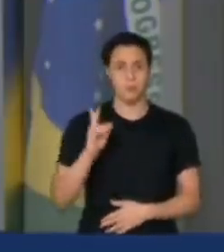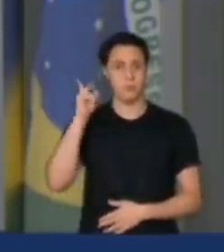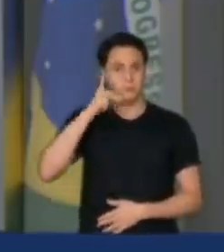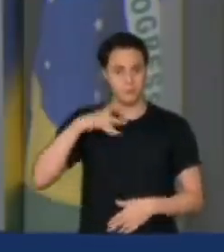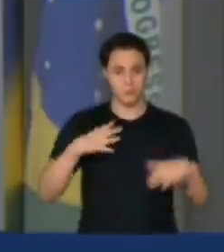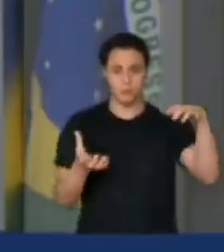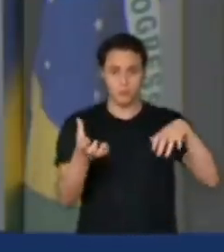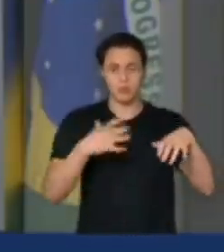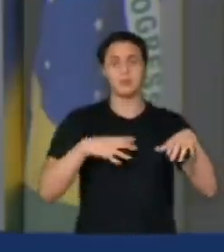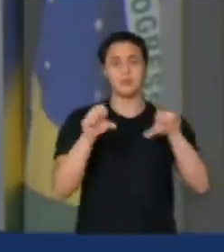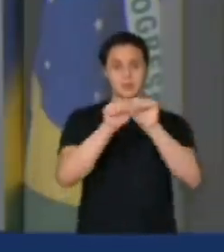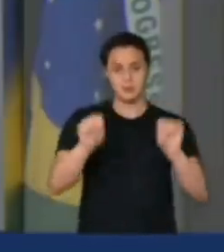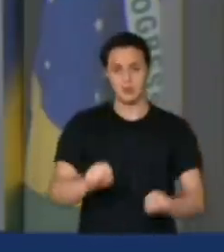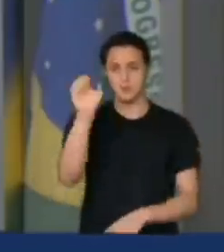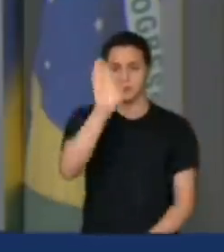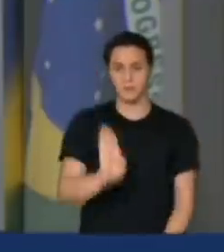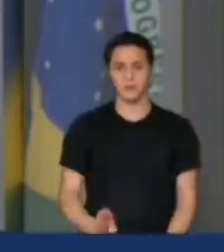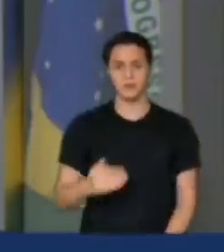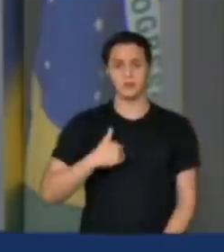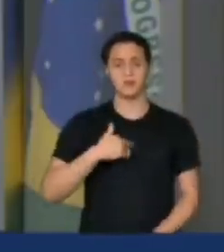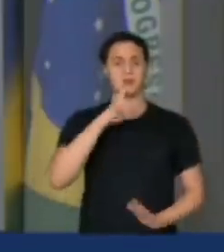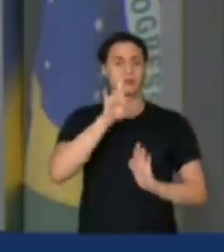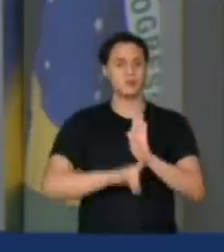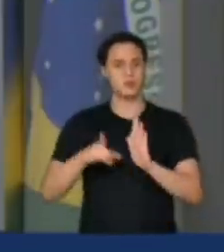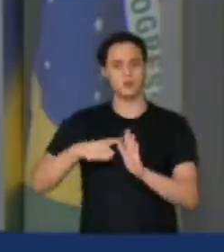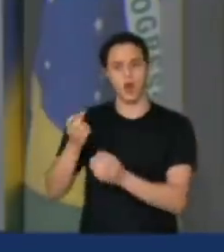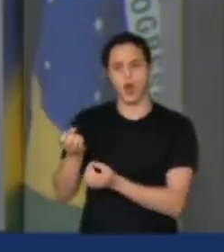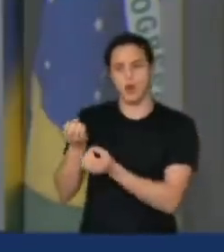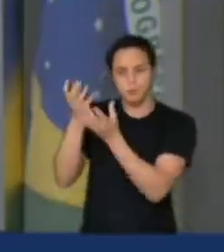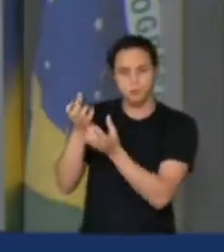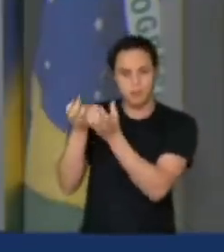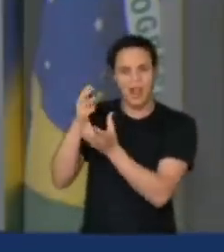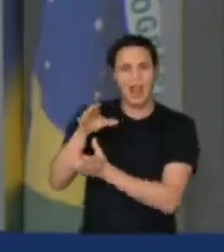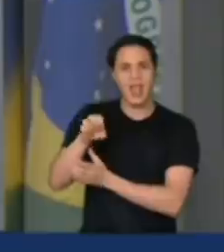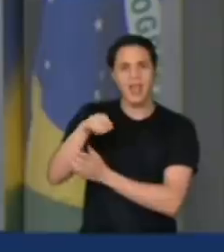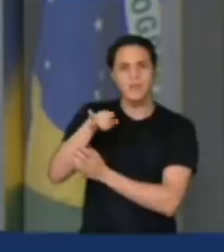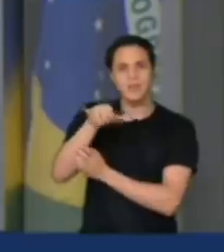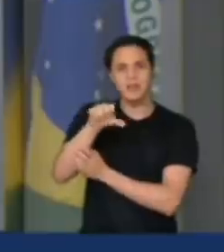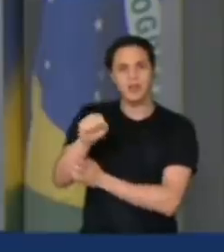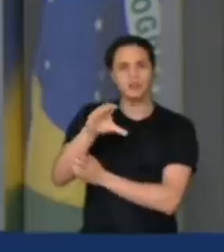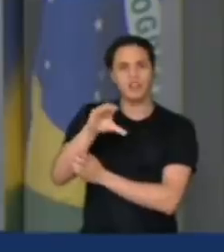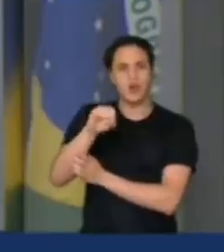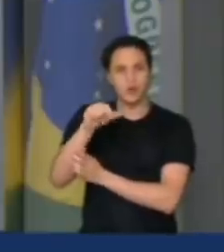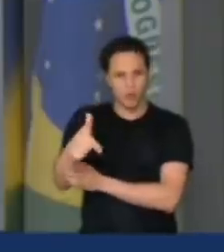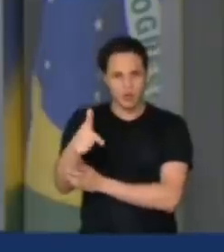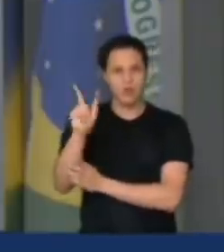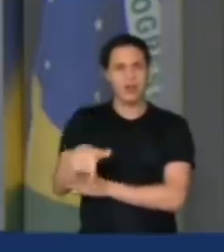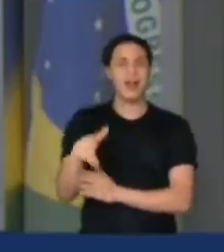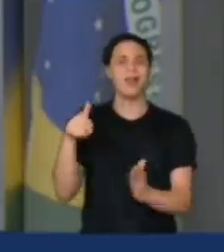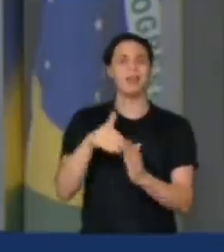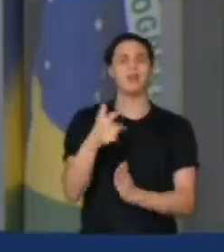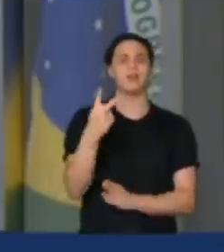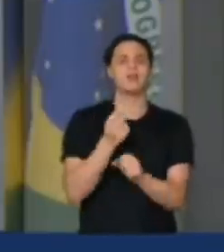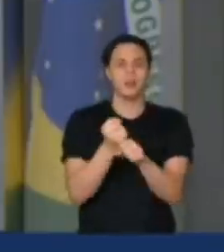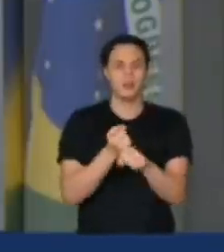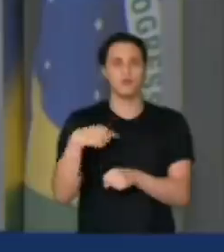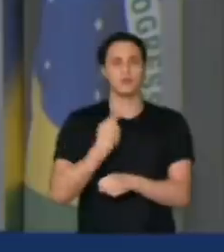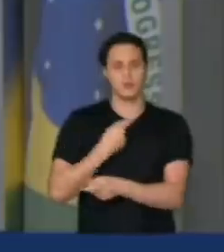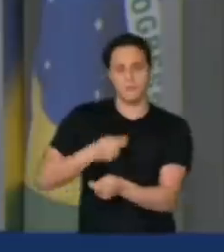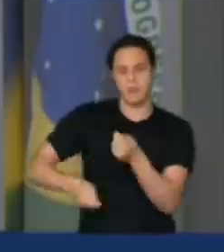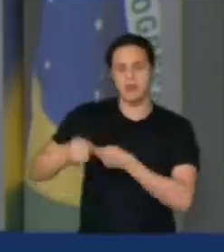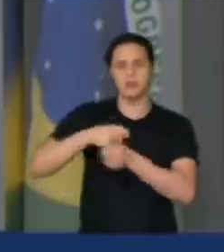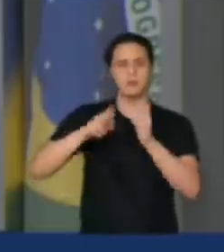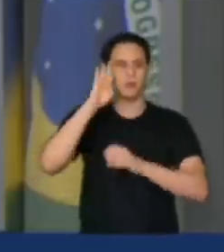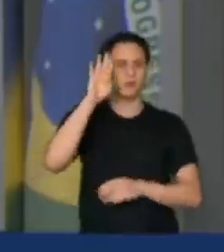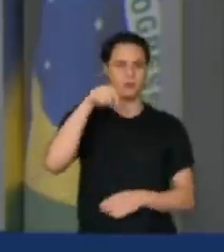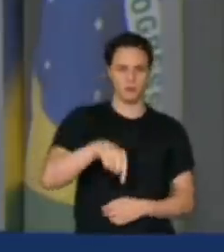brasileiro de direitos de emissões vai ser regulamentado em até dois anos para que a gente possa passar a ter o mercado mandatório no Brasil.